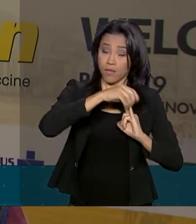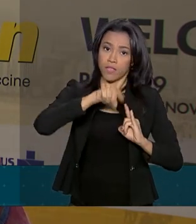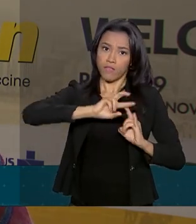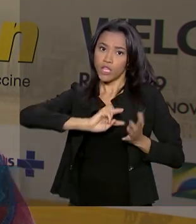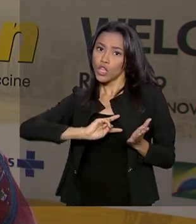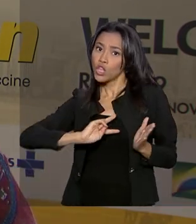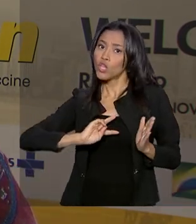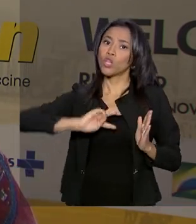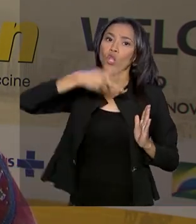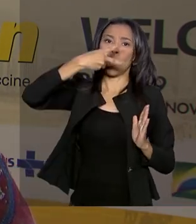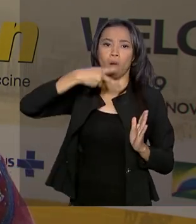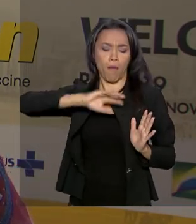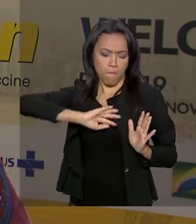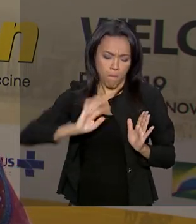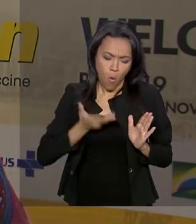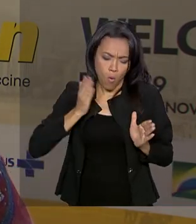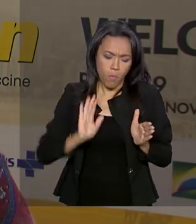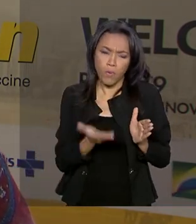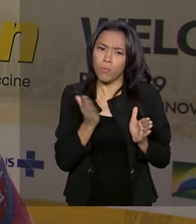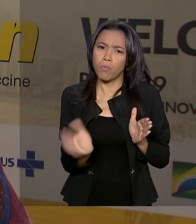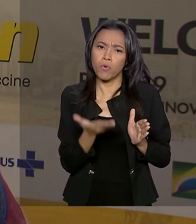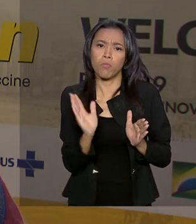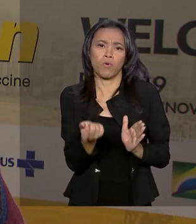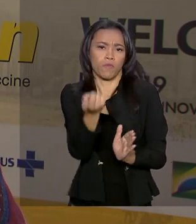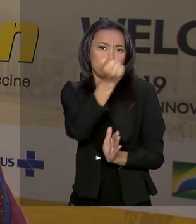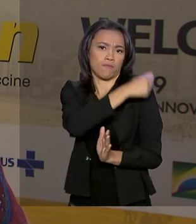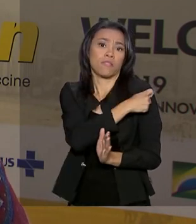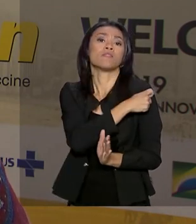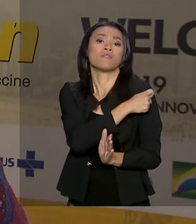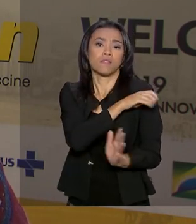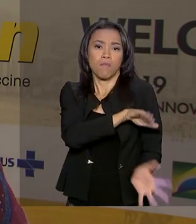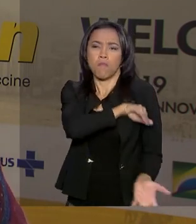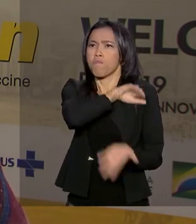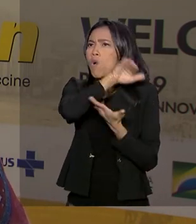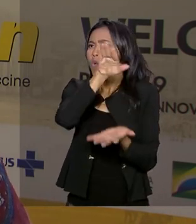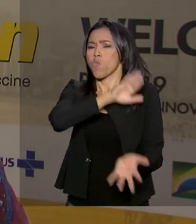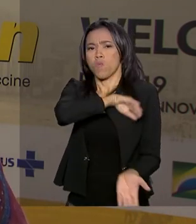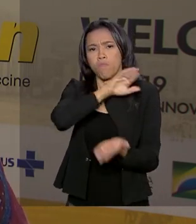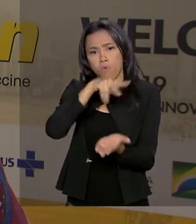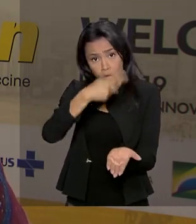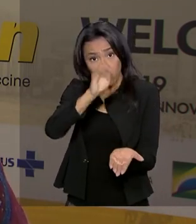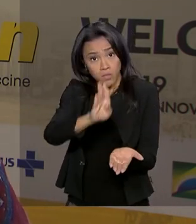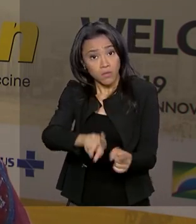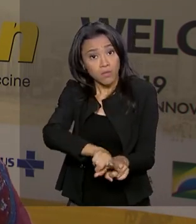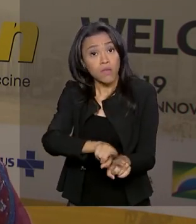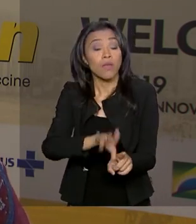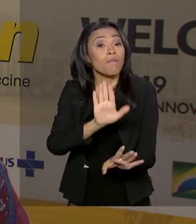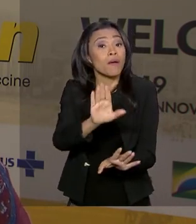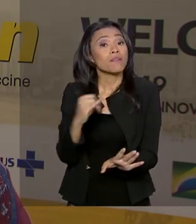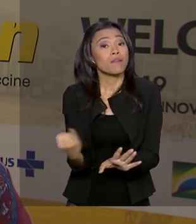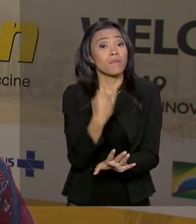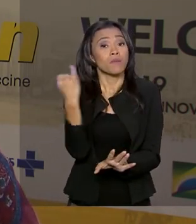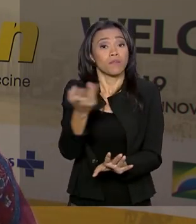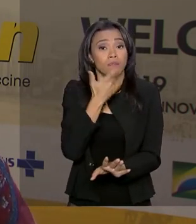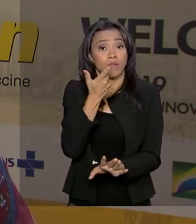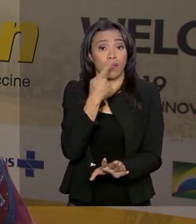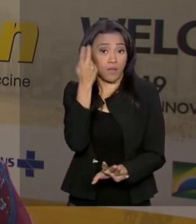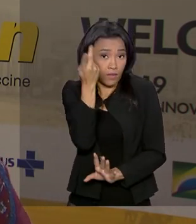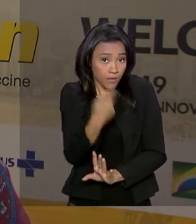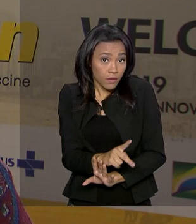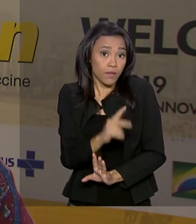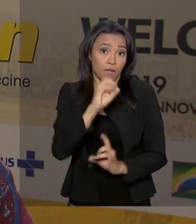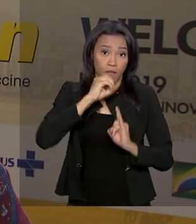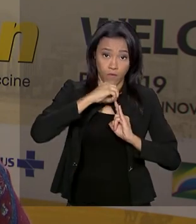dobrar a sua produção de vacinas e a grande demanda era nacional. Mas é importante dizer que Biomanguinho e